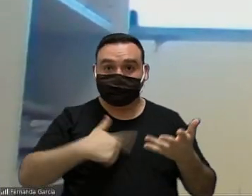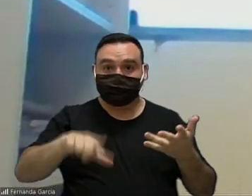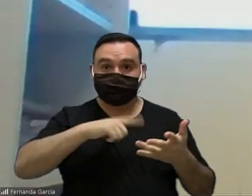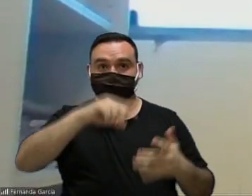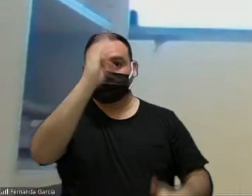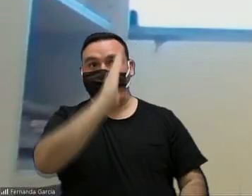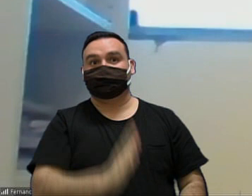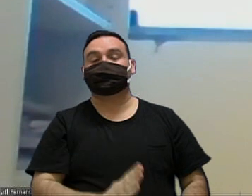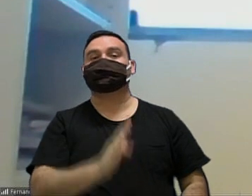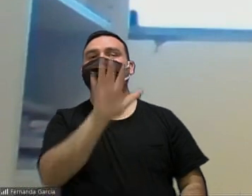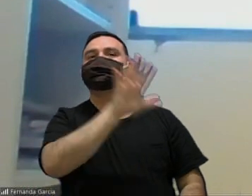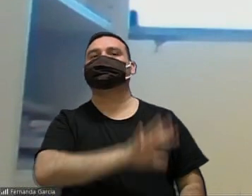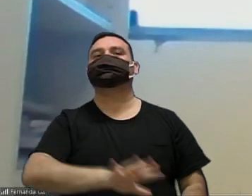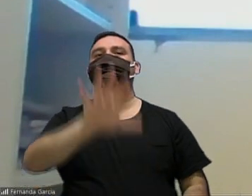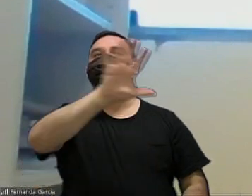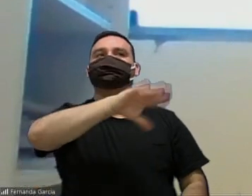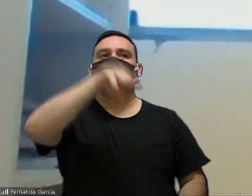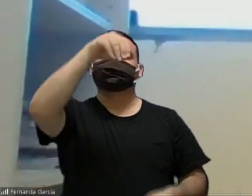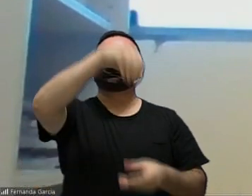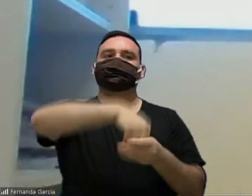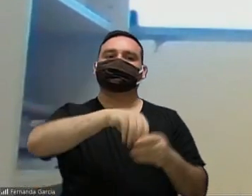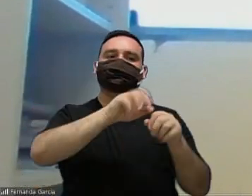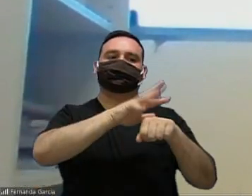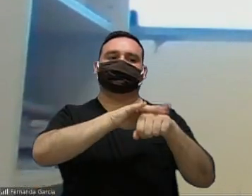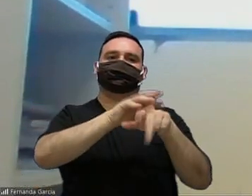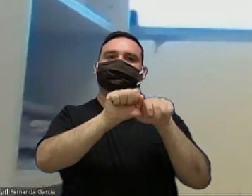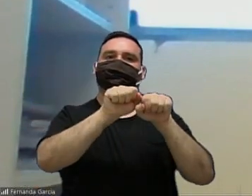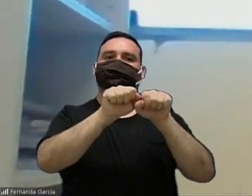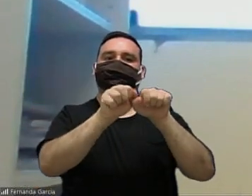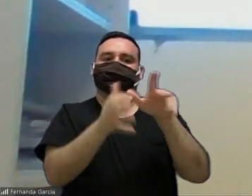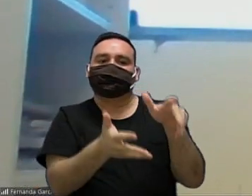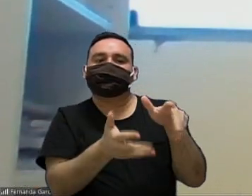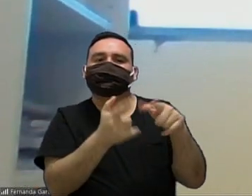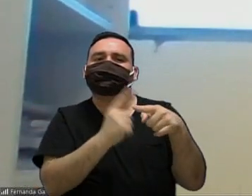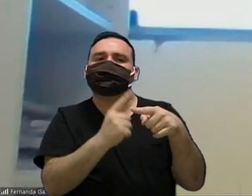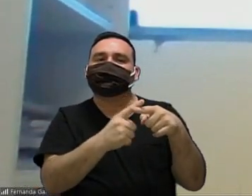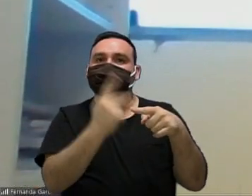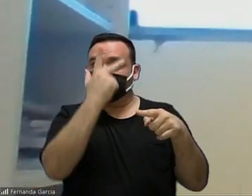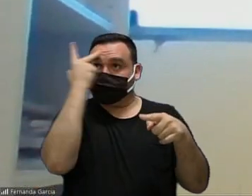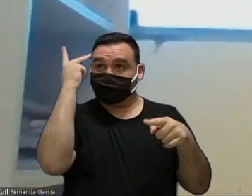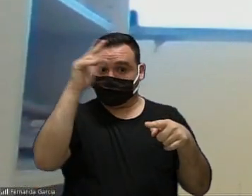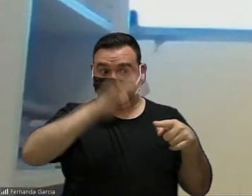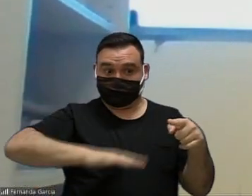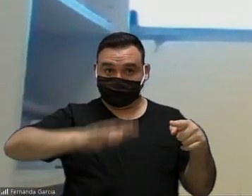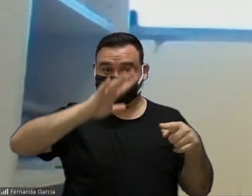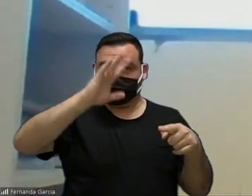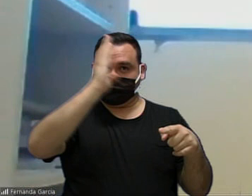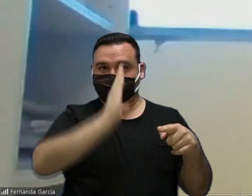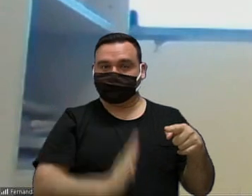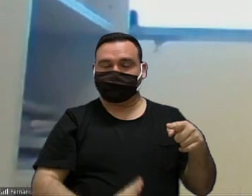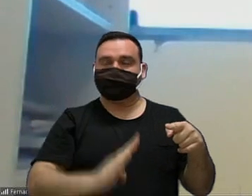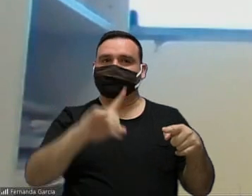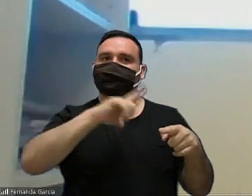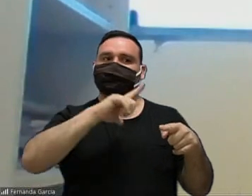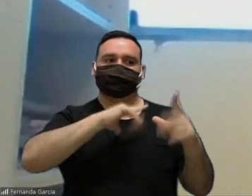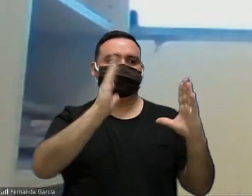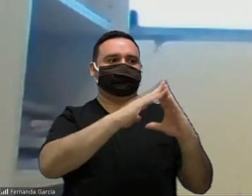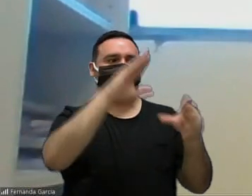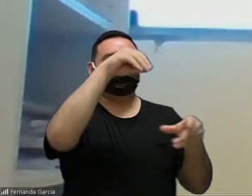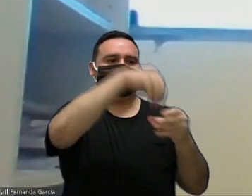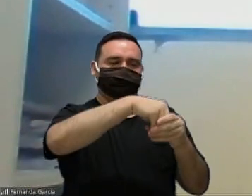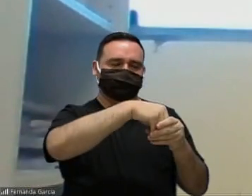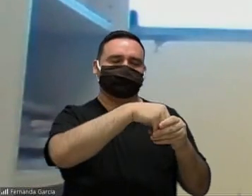em nosso país uma endemia né porque um terço da população sofre violência